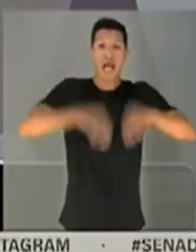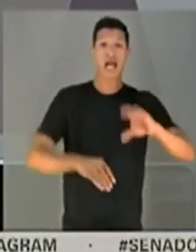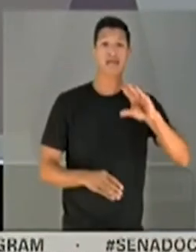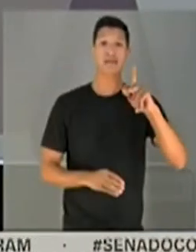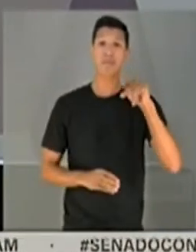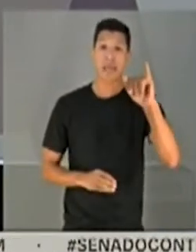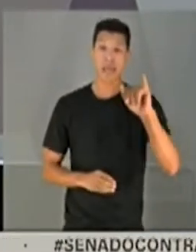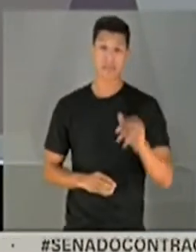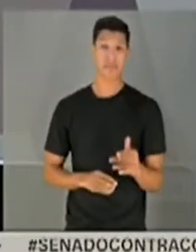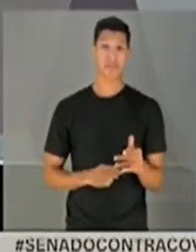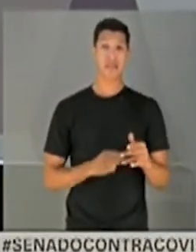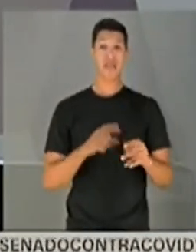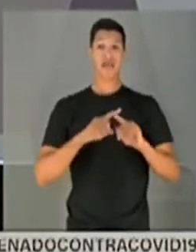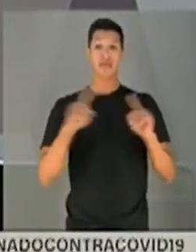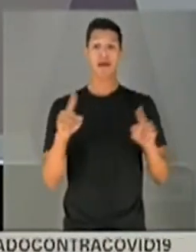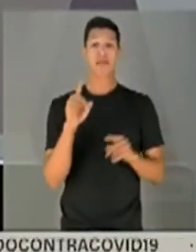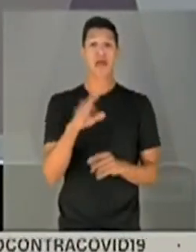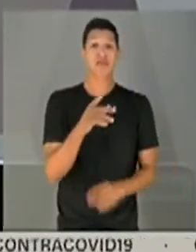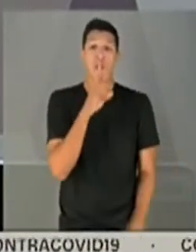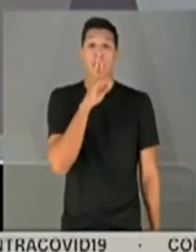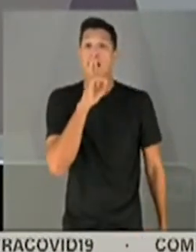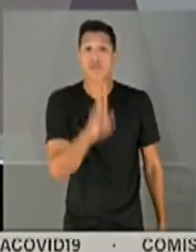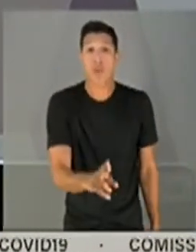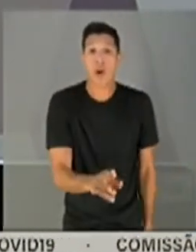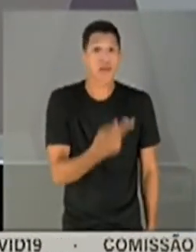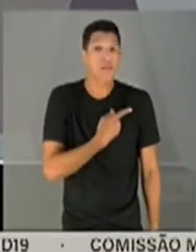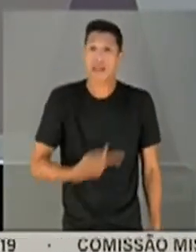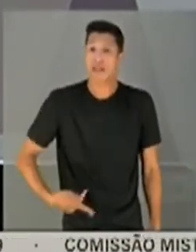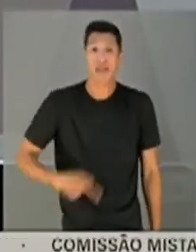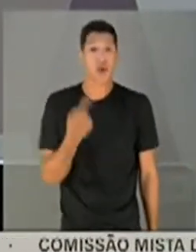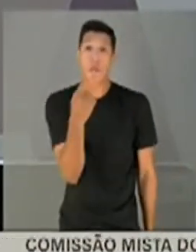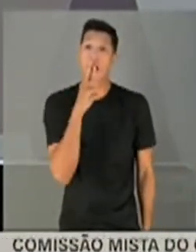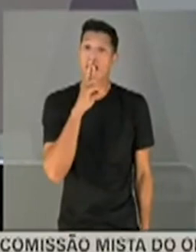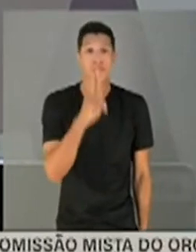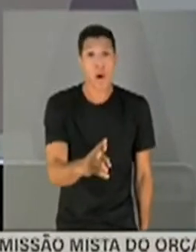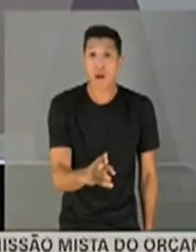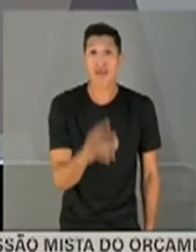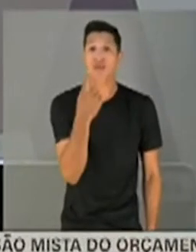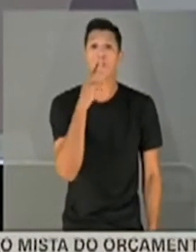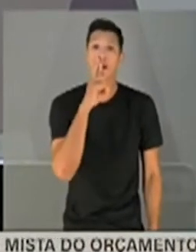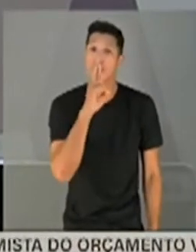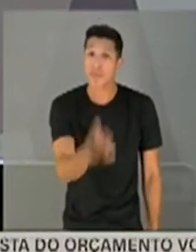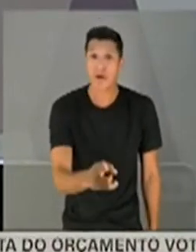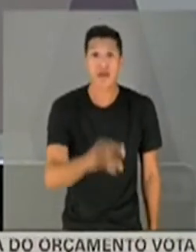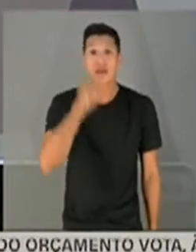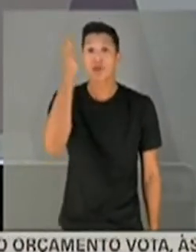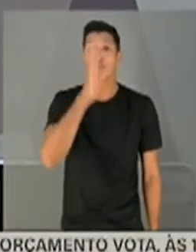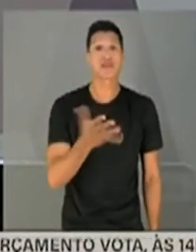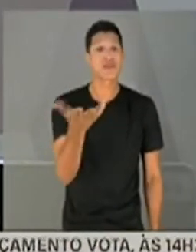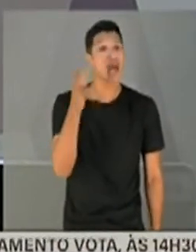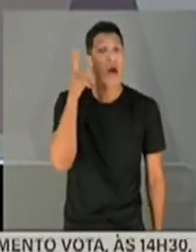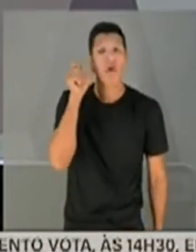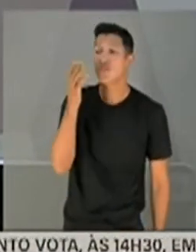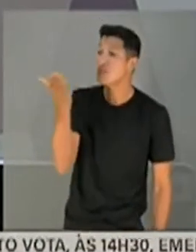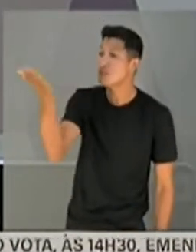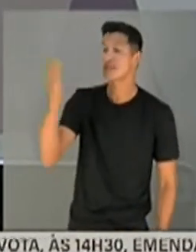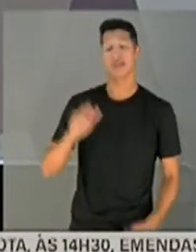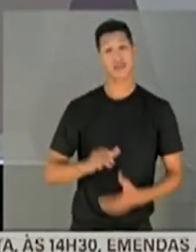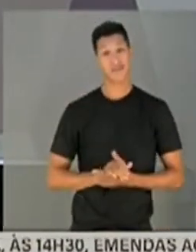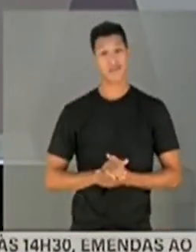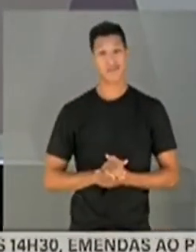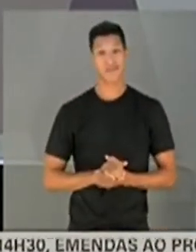CPI. Mas é só uma resposta, presidente. Só uma que o Brasil quer ouvir de vossa excelência.